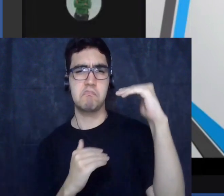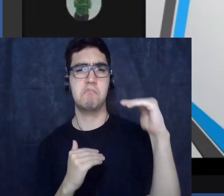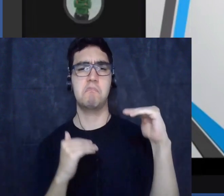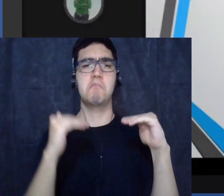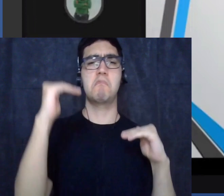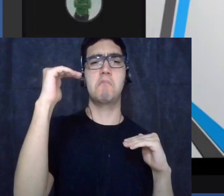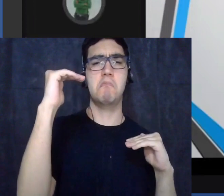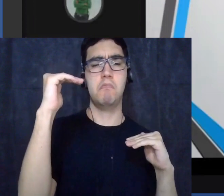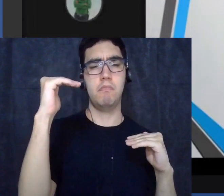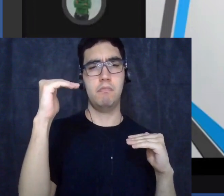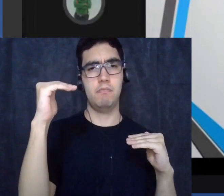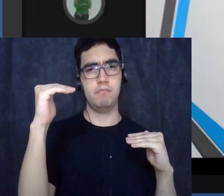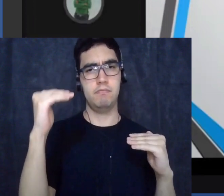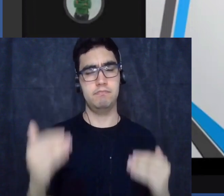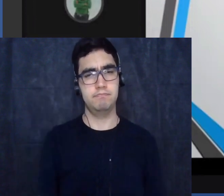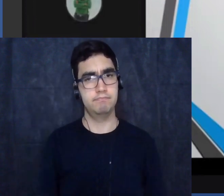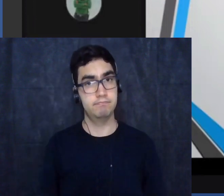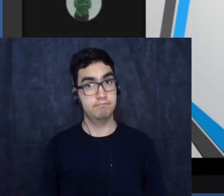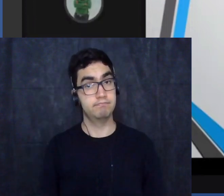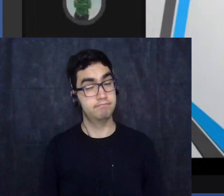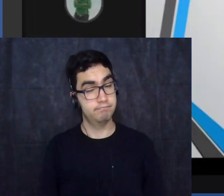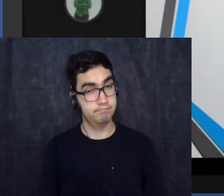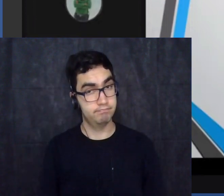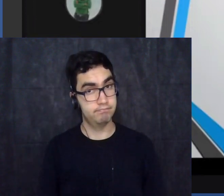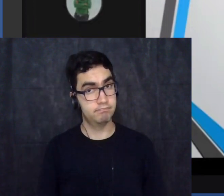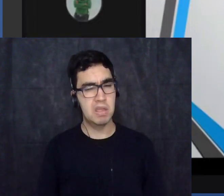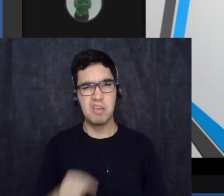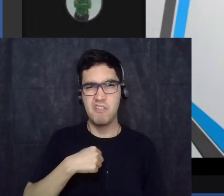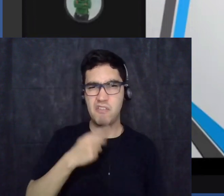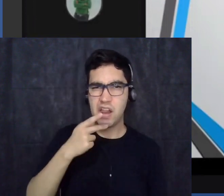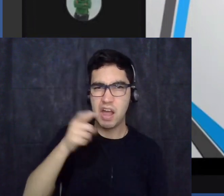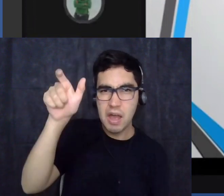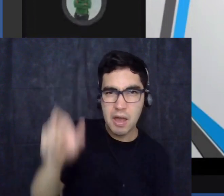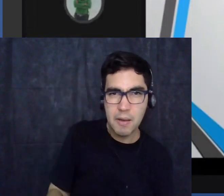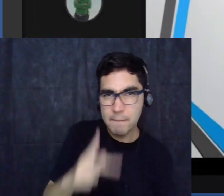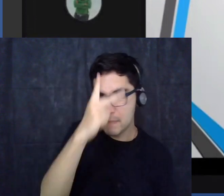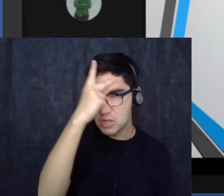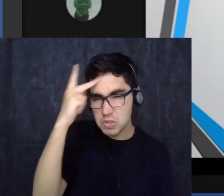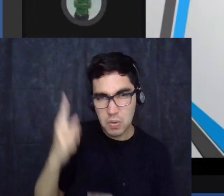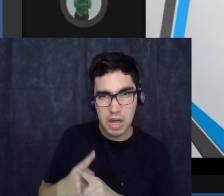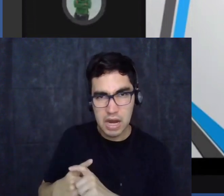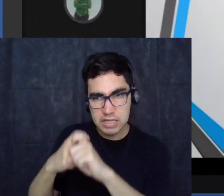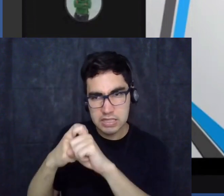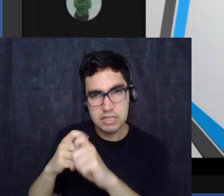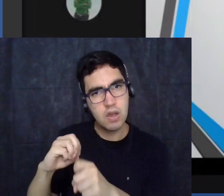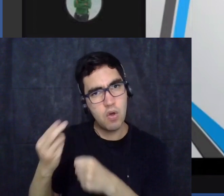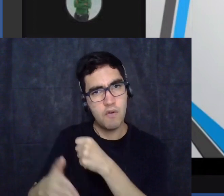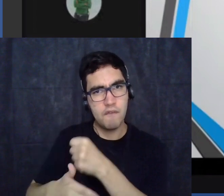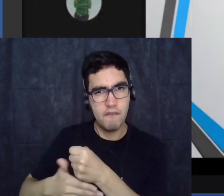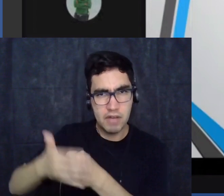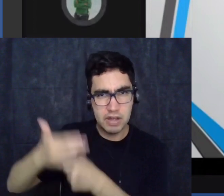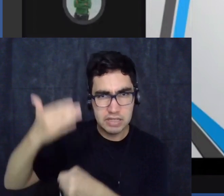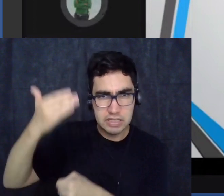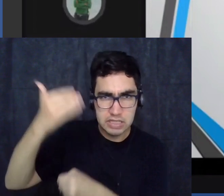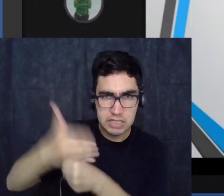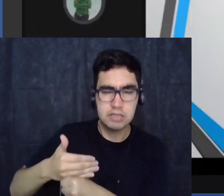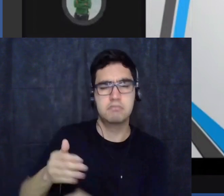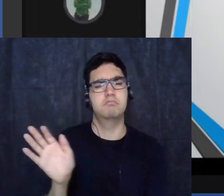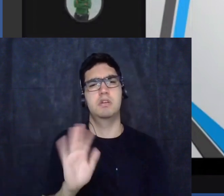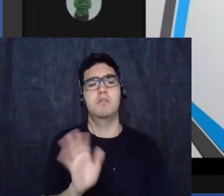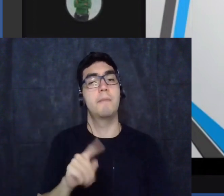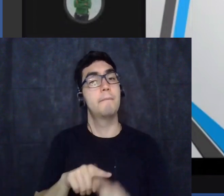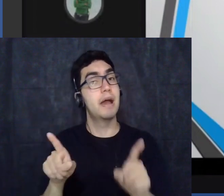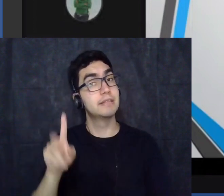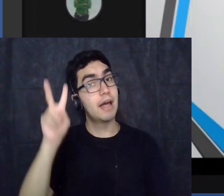não estou chamando essas pessoas de nazistas ou fascistas não mas lembrem da